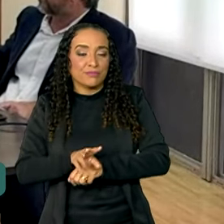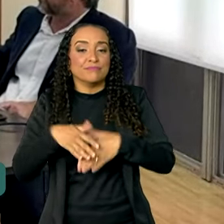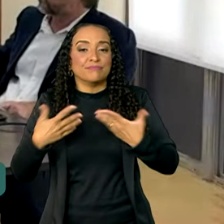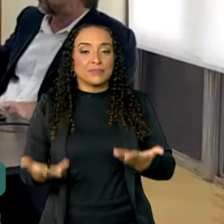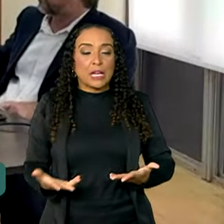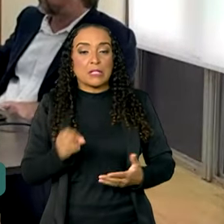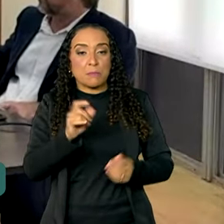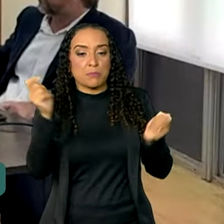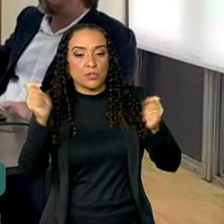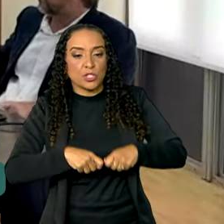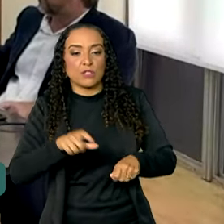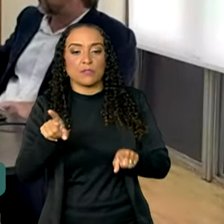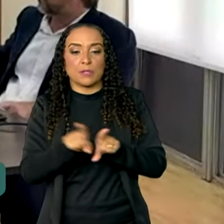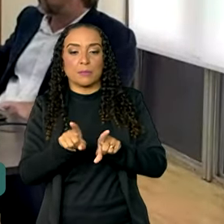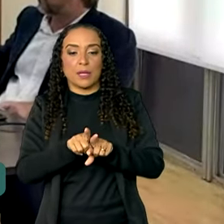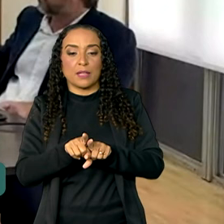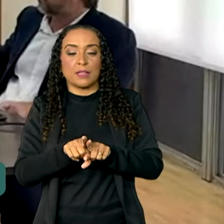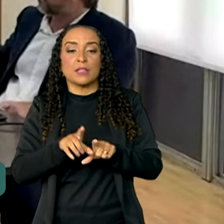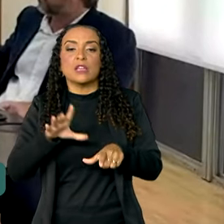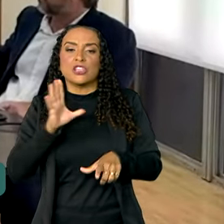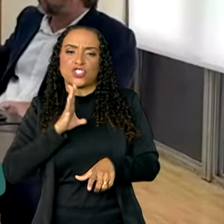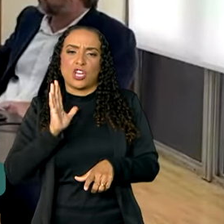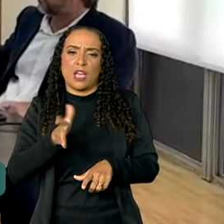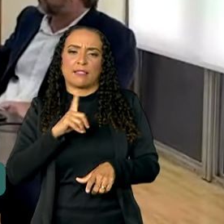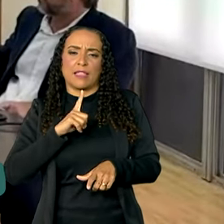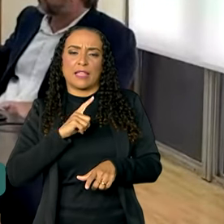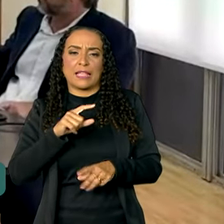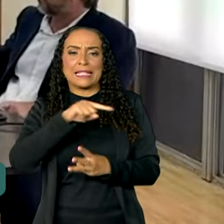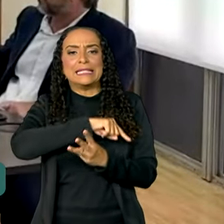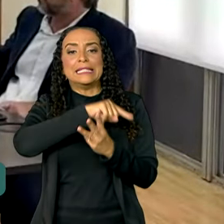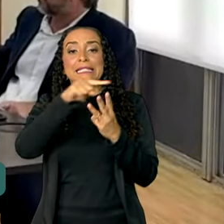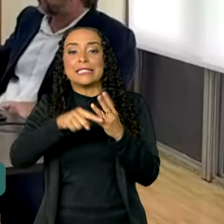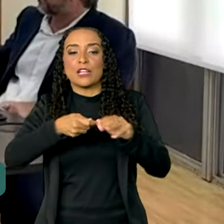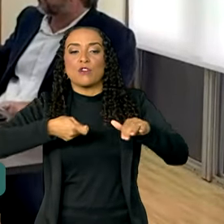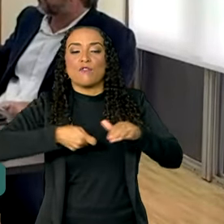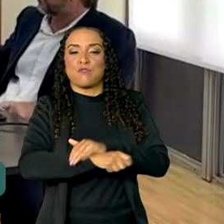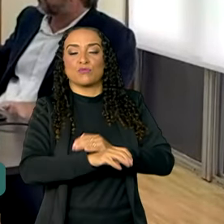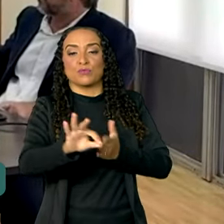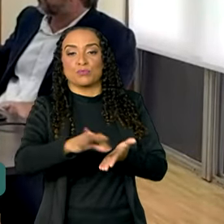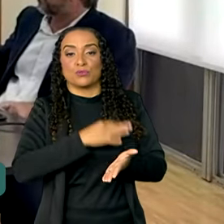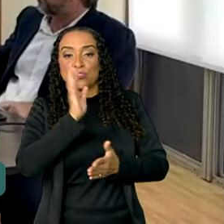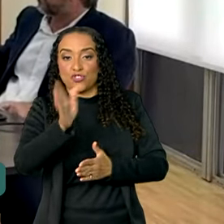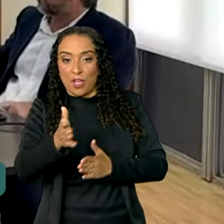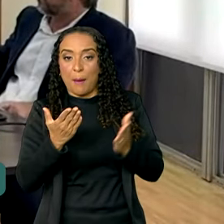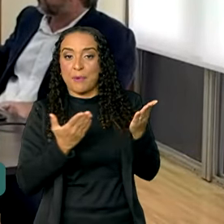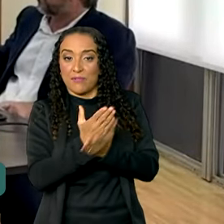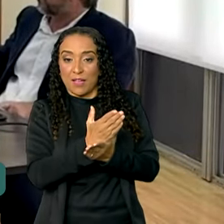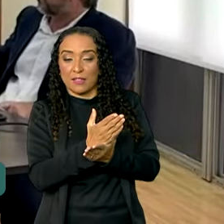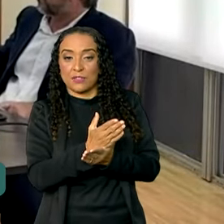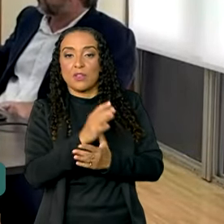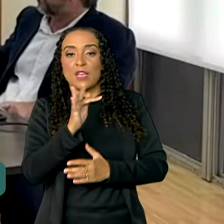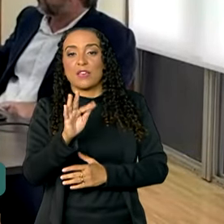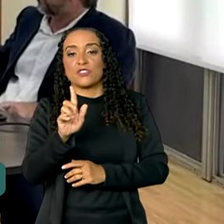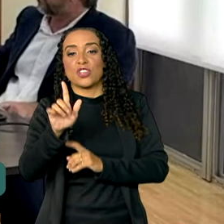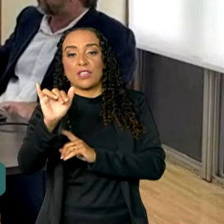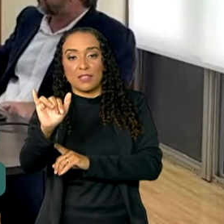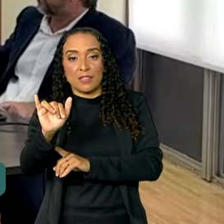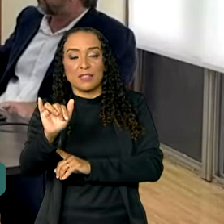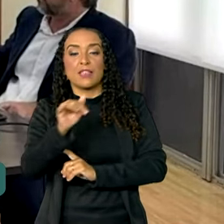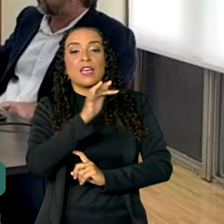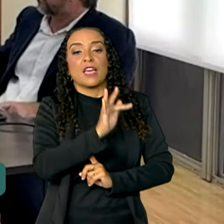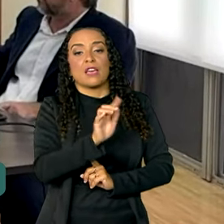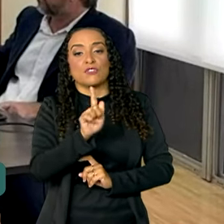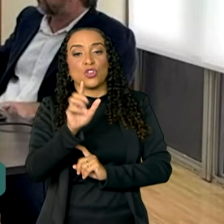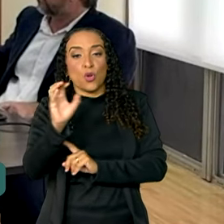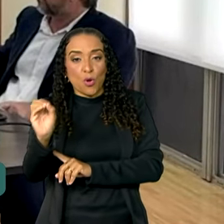que ele possa tomar também, já tem três fundos de aval aprovados, o FGI, o